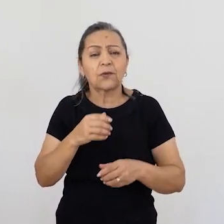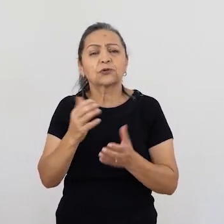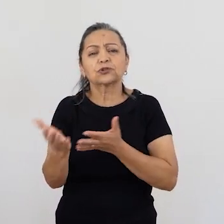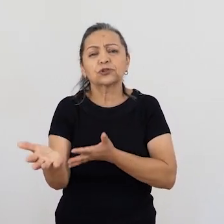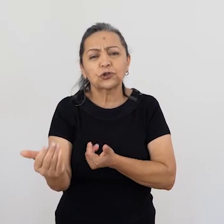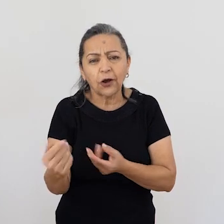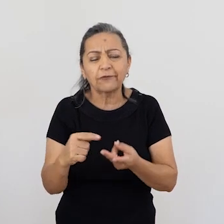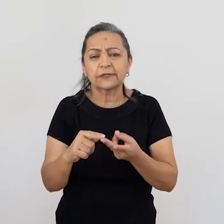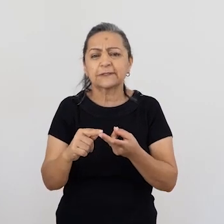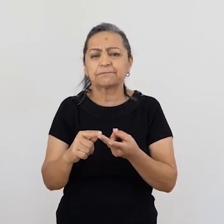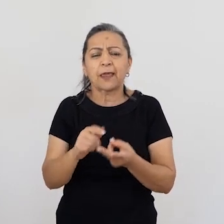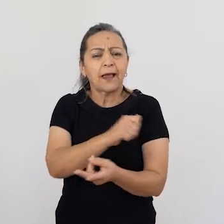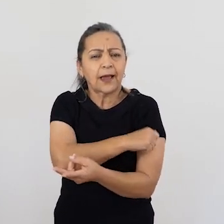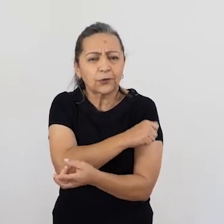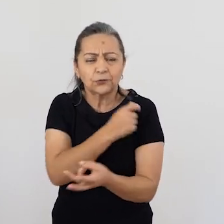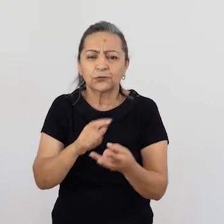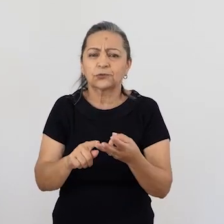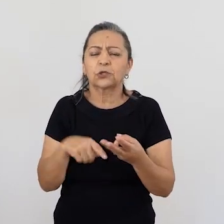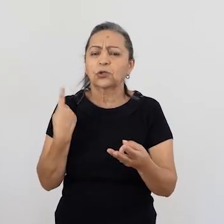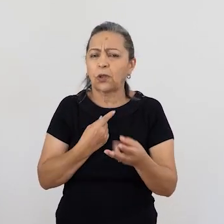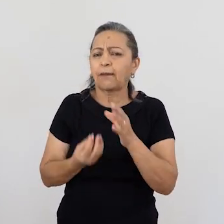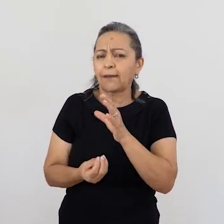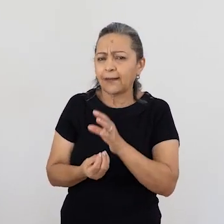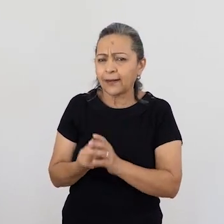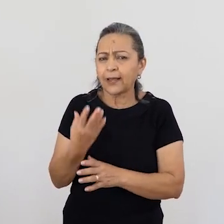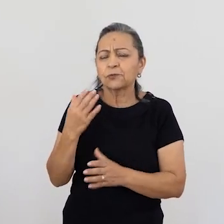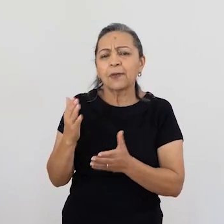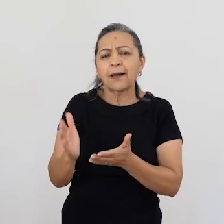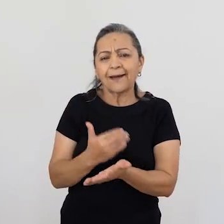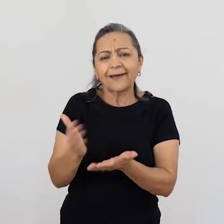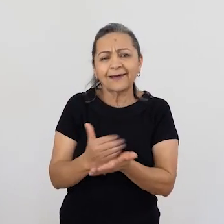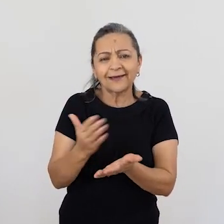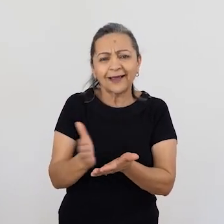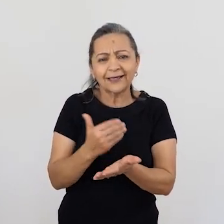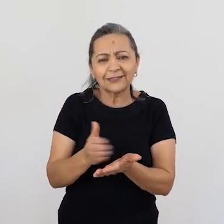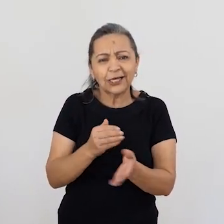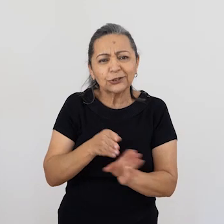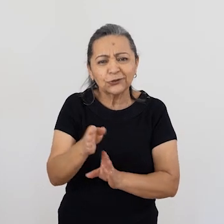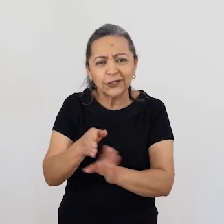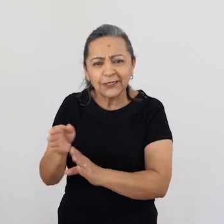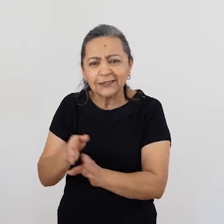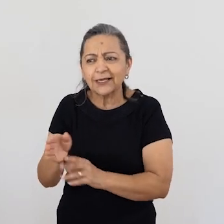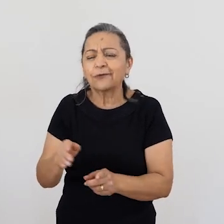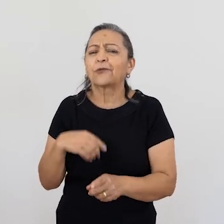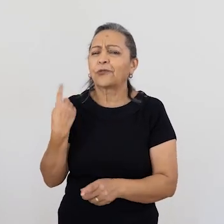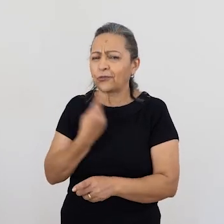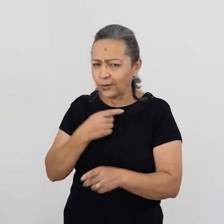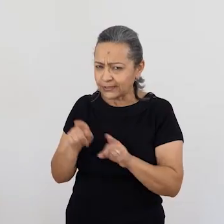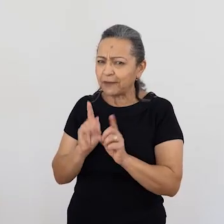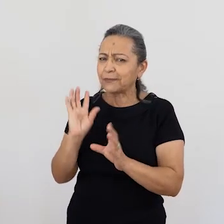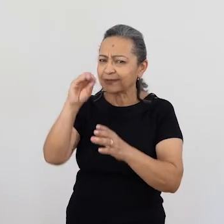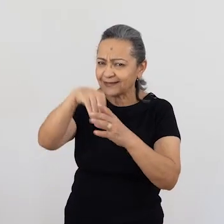IT. Para blindar isso aqui. Justamente. Então, é uma comunidade. alunos, os jovens estão envolvidos, estudantes, nós criamos